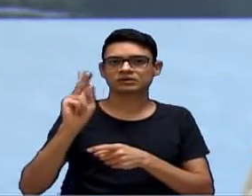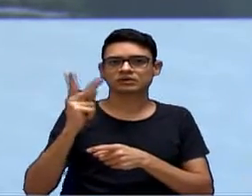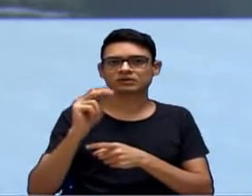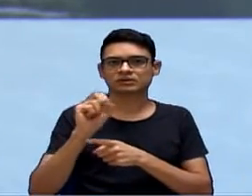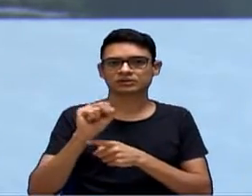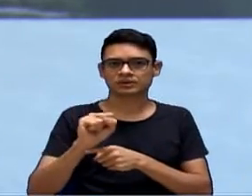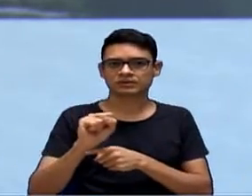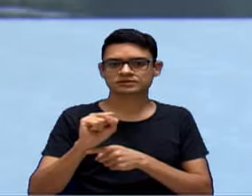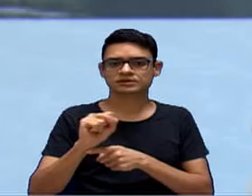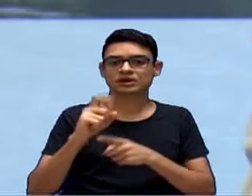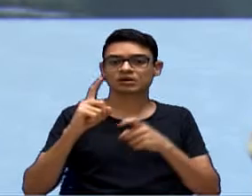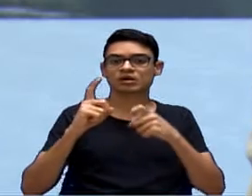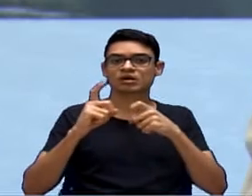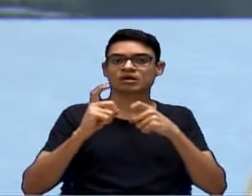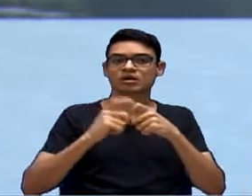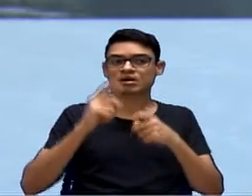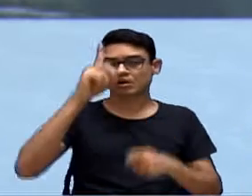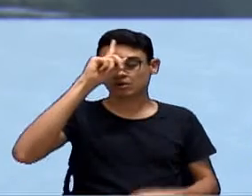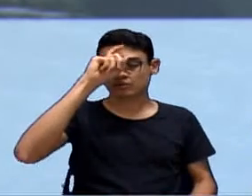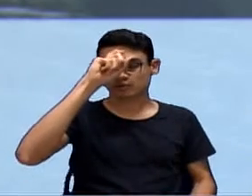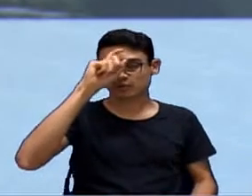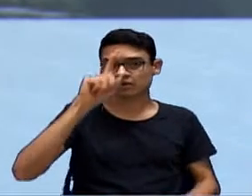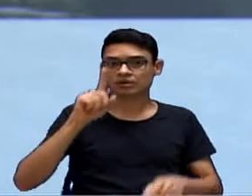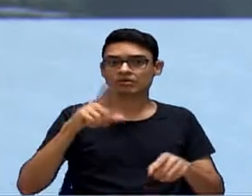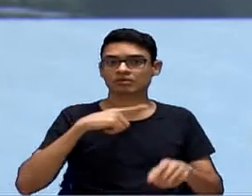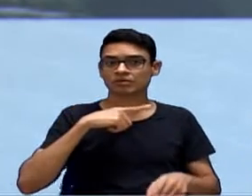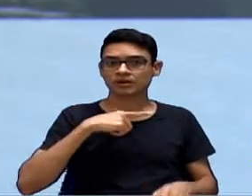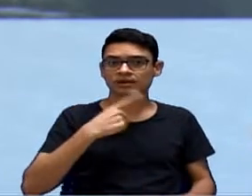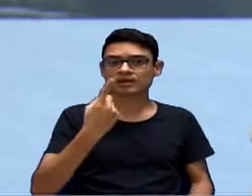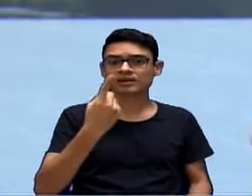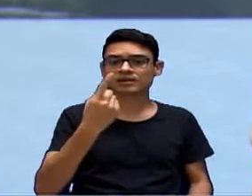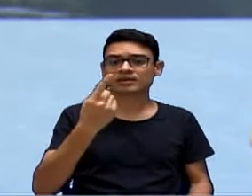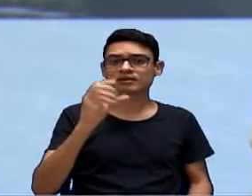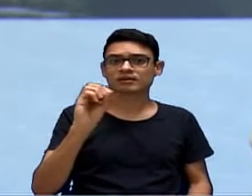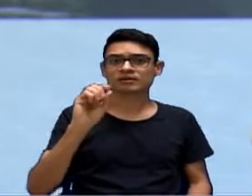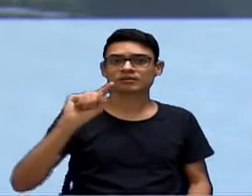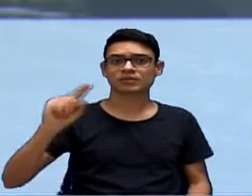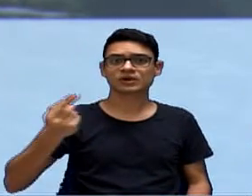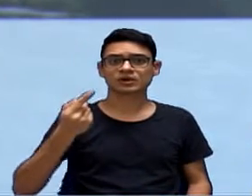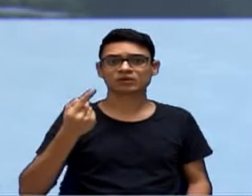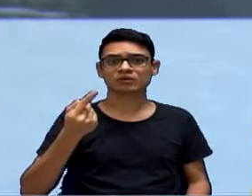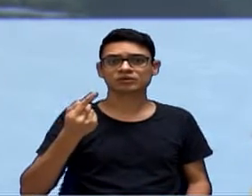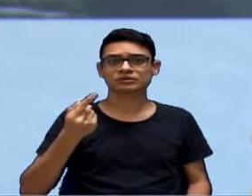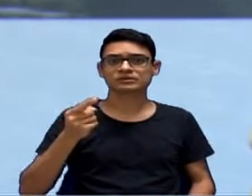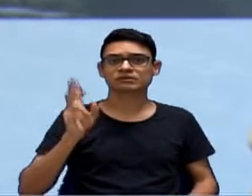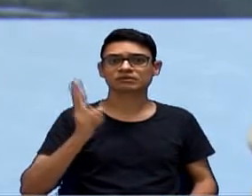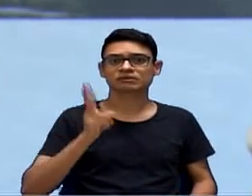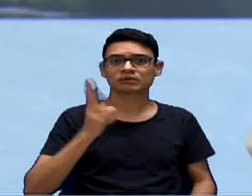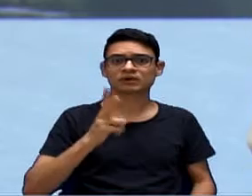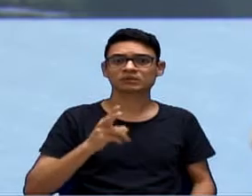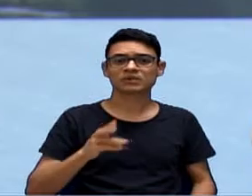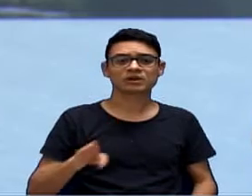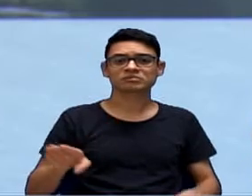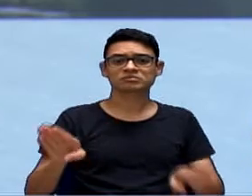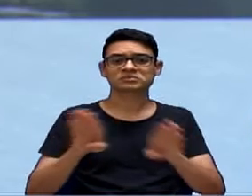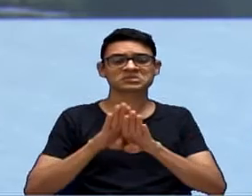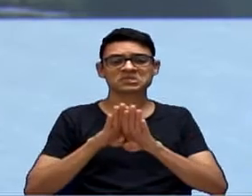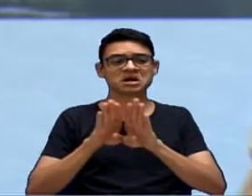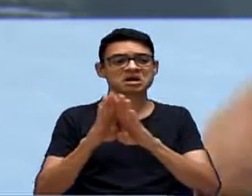deveria estar atendendo. Faz parte das Rés, recebe 10 milhões por ano. Resolveu que não atende mais, não abriu mais o ambulatório.